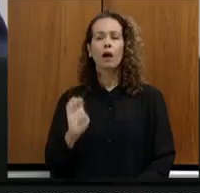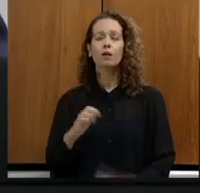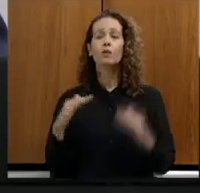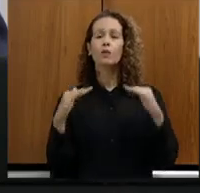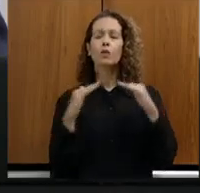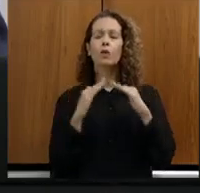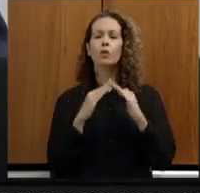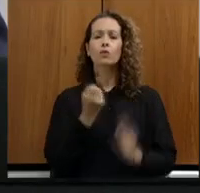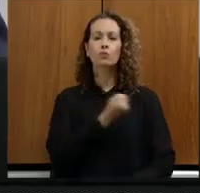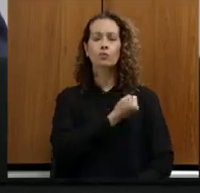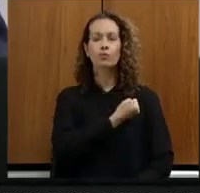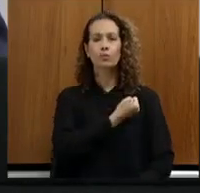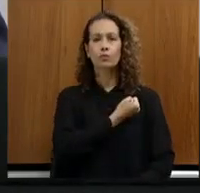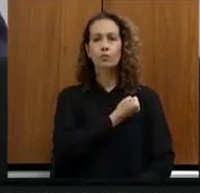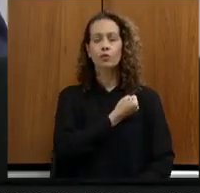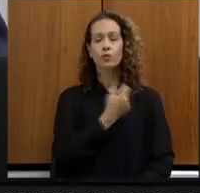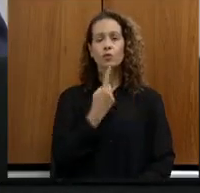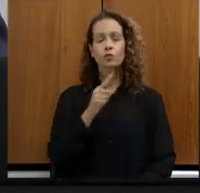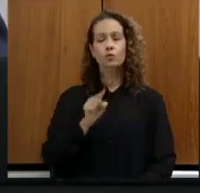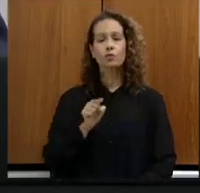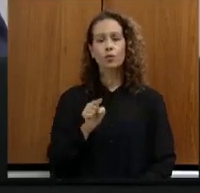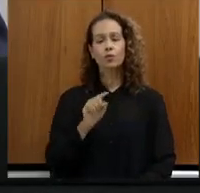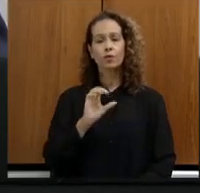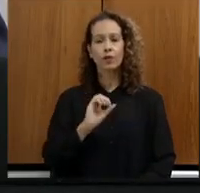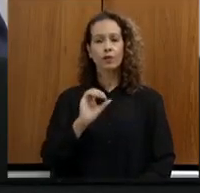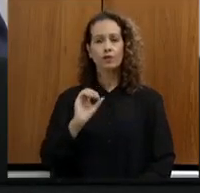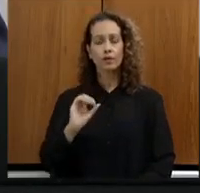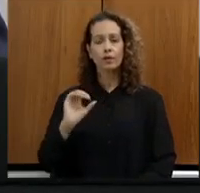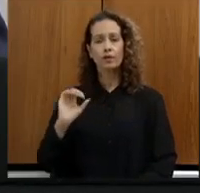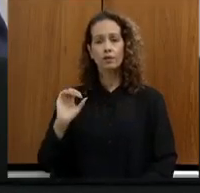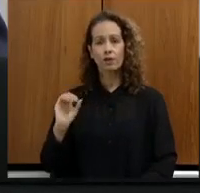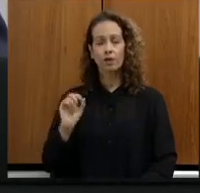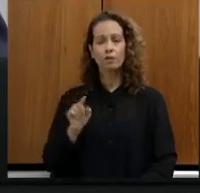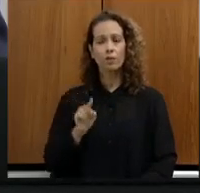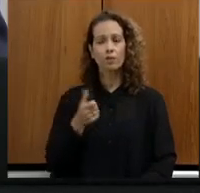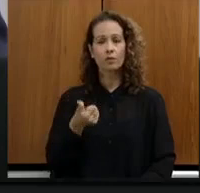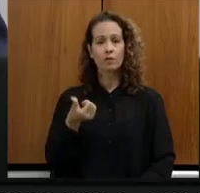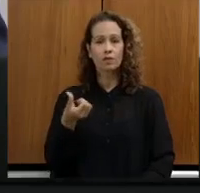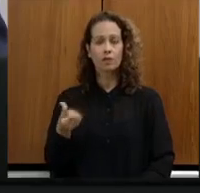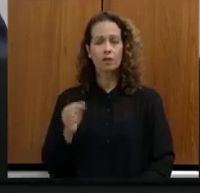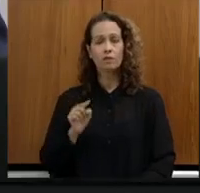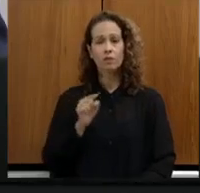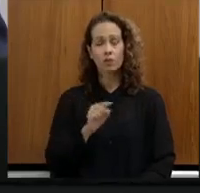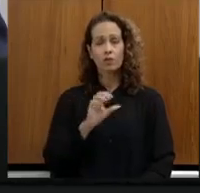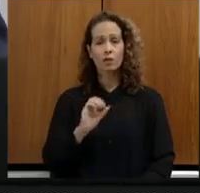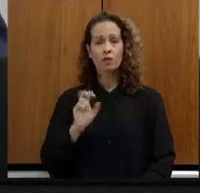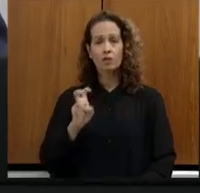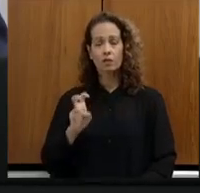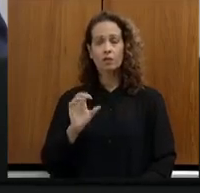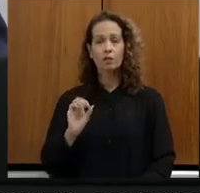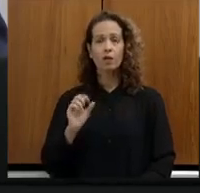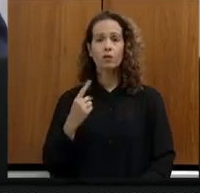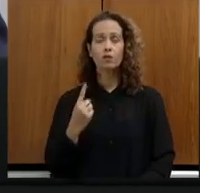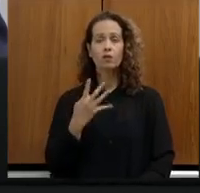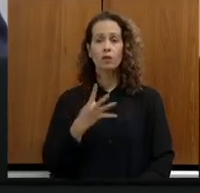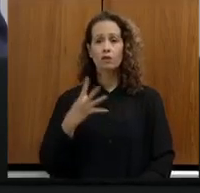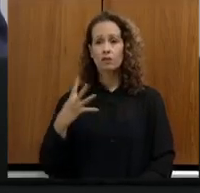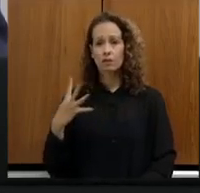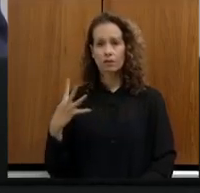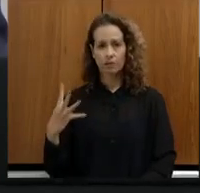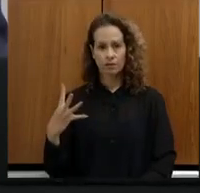1.0000.16.050144